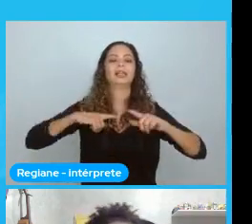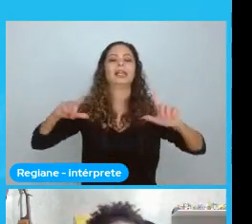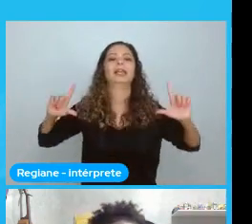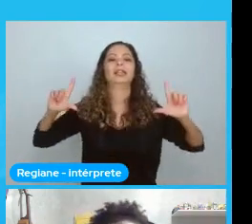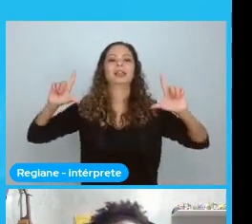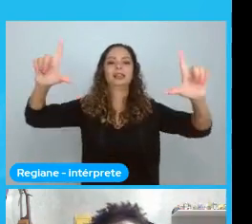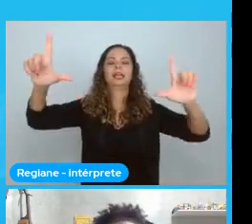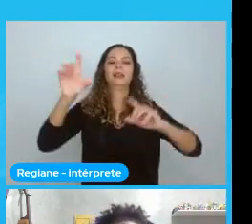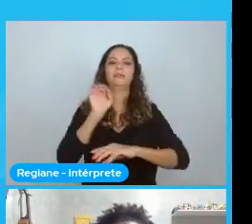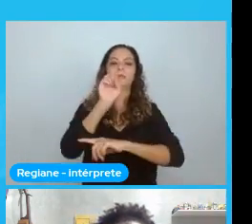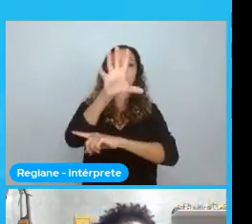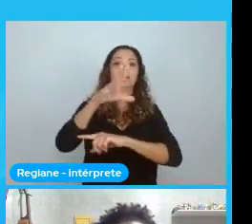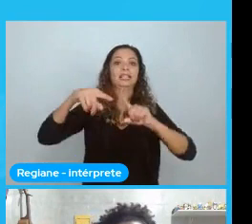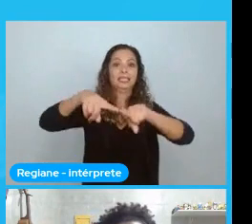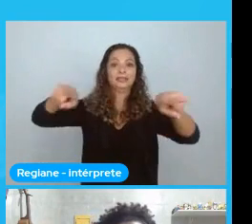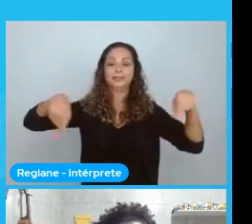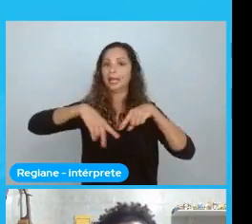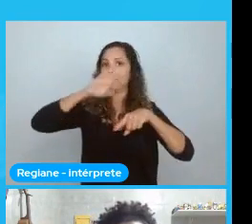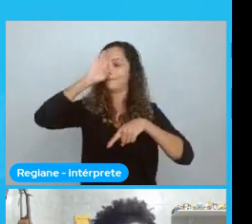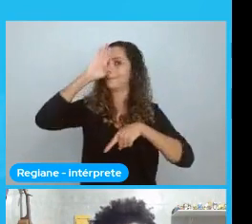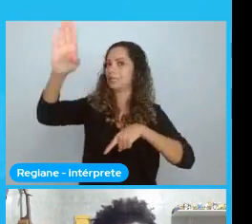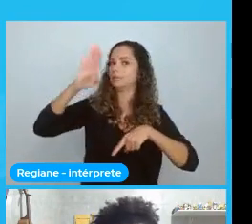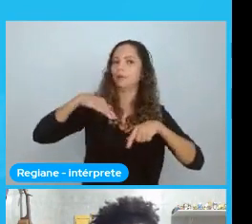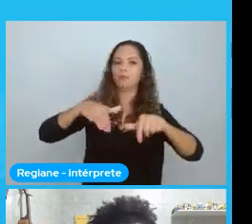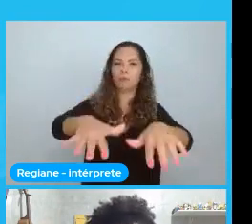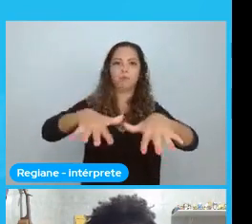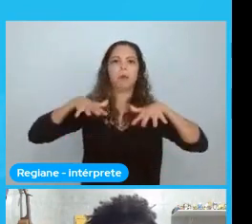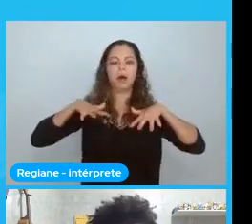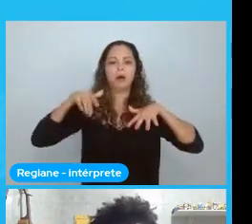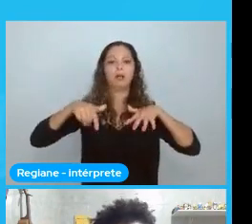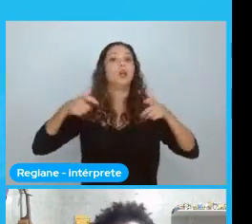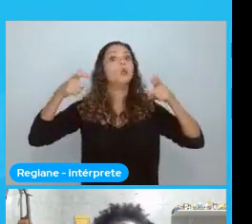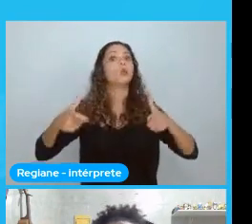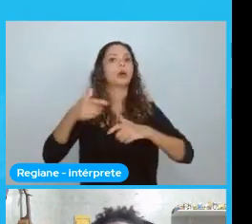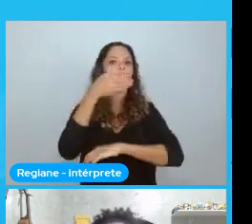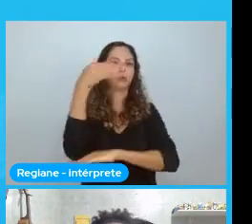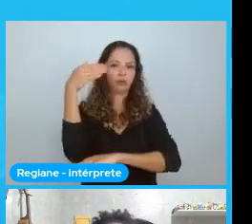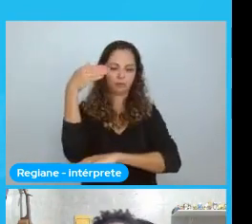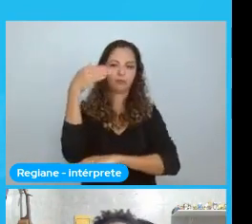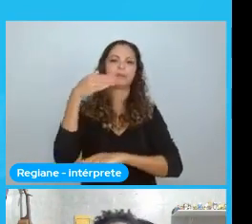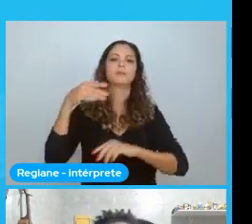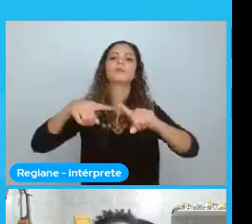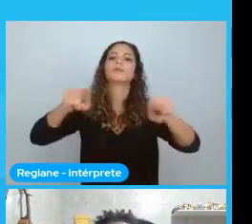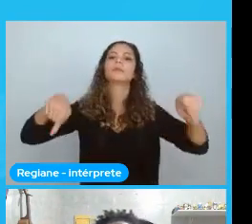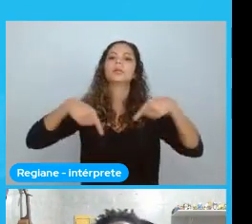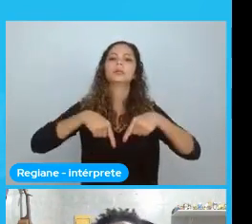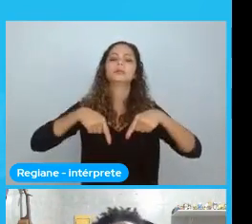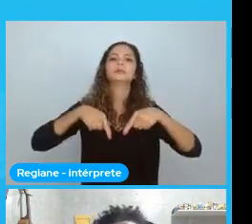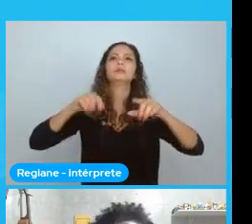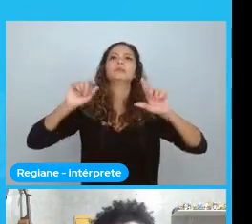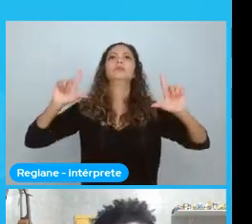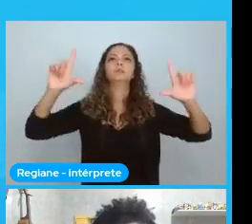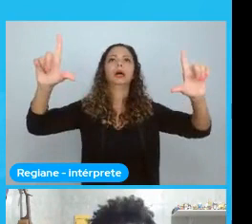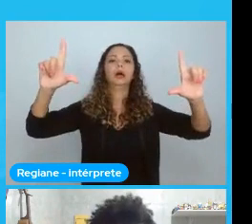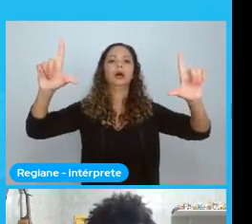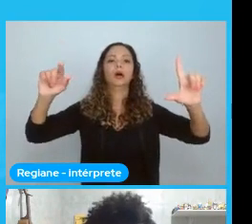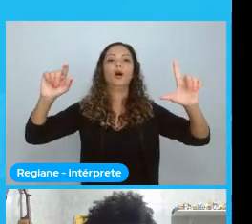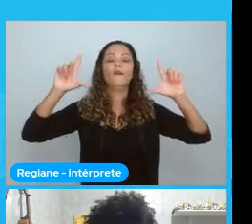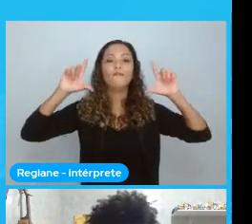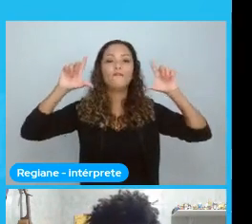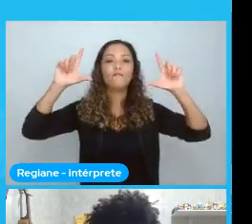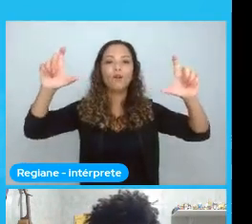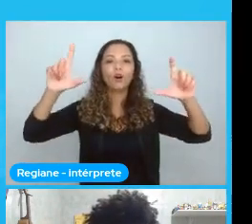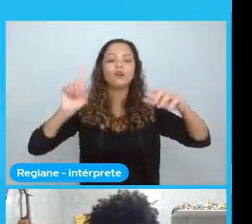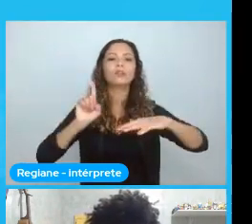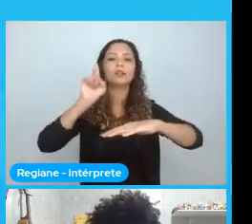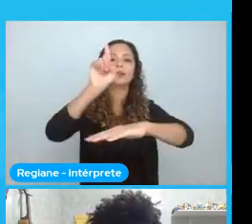sala principal. Do hotel. Estava acontecendo no hotel. Estava uma foto enorme da protagonista. De cara,